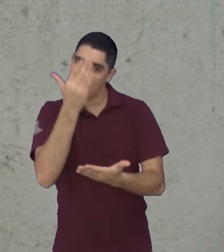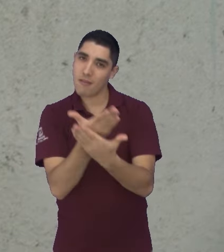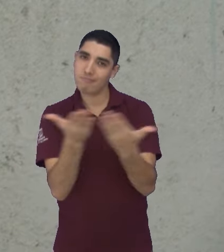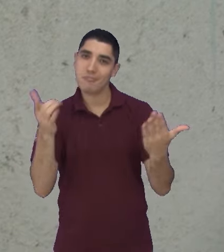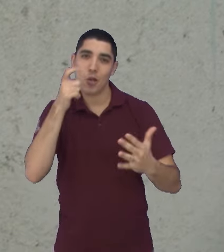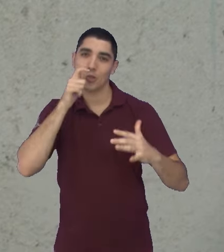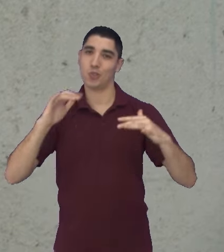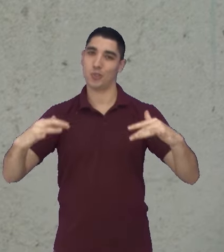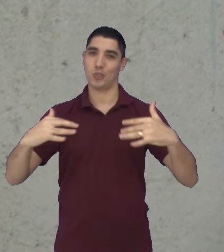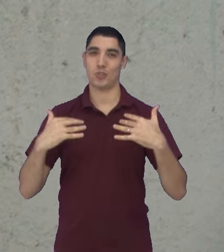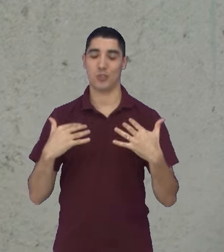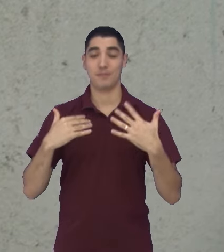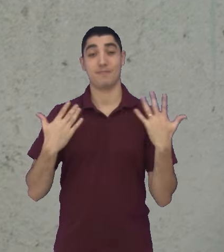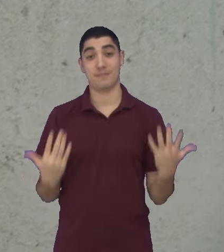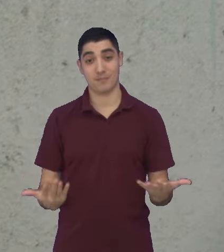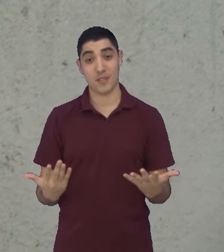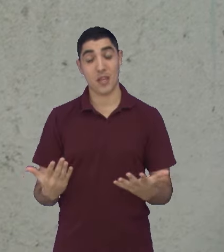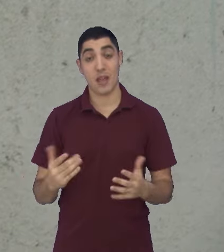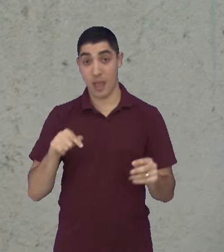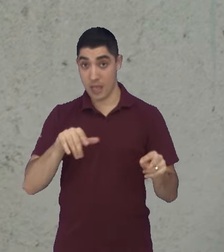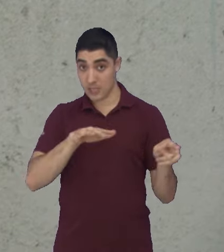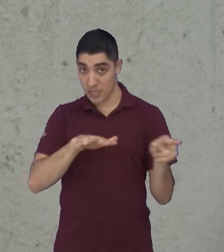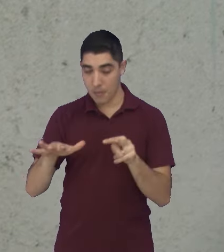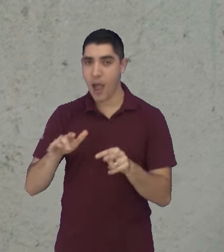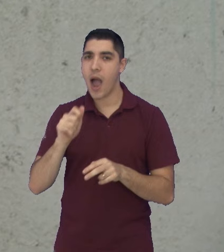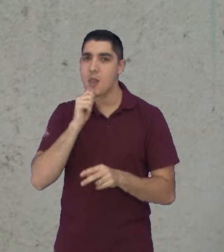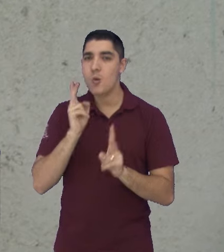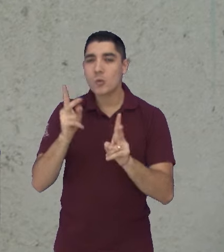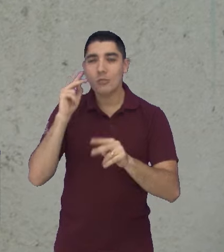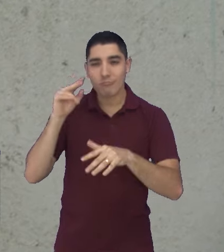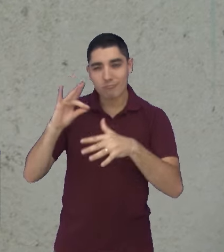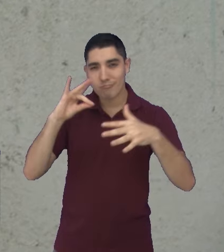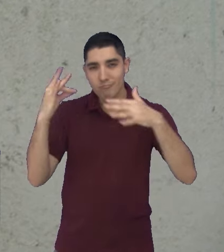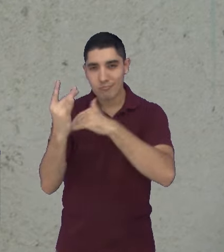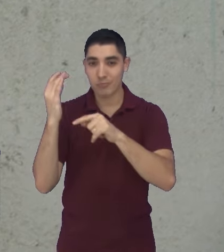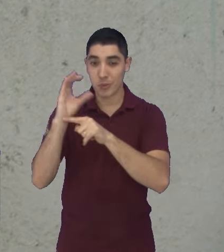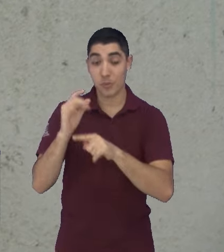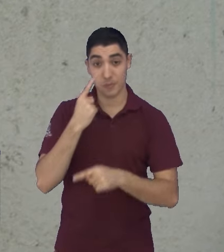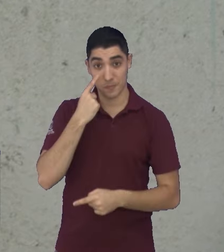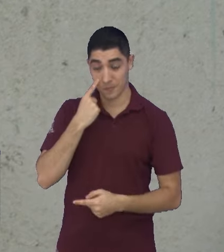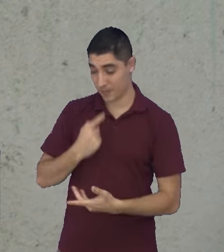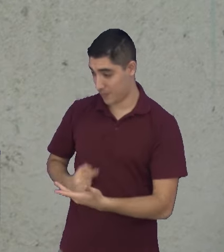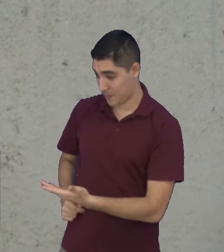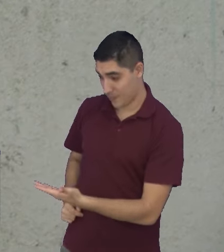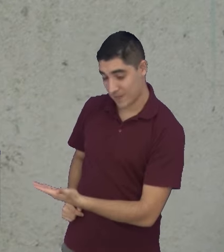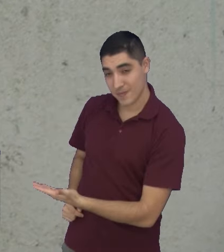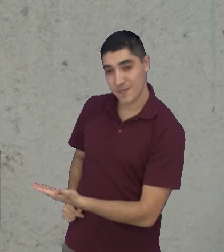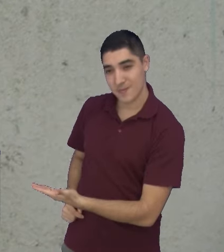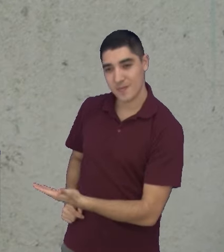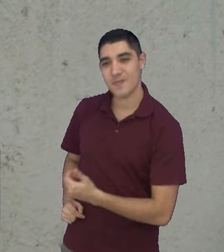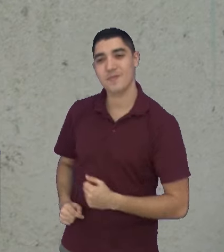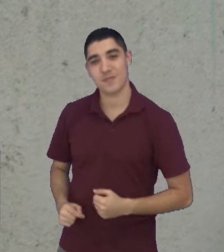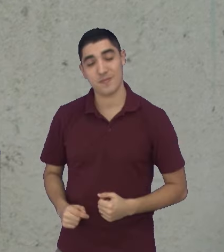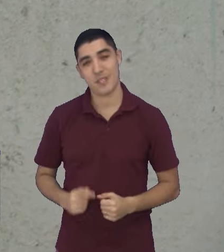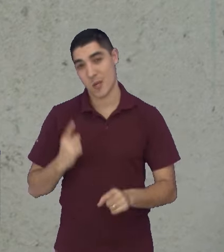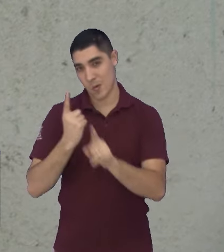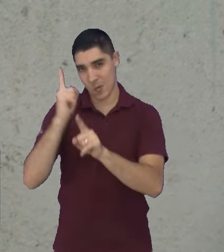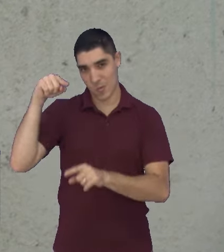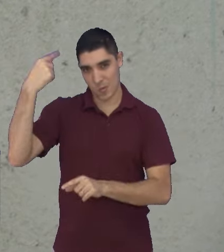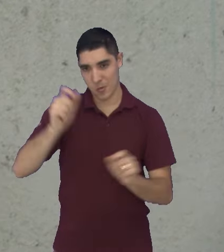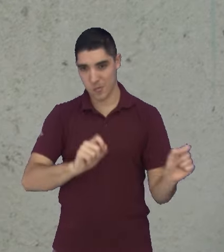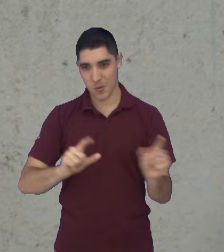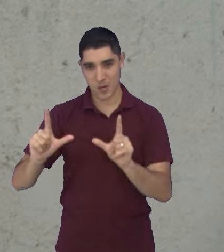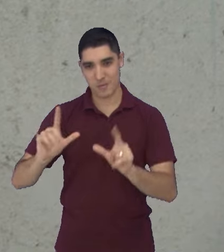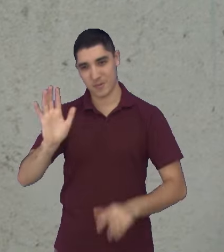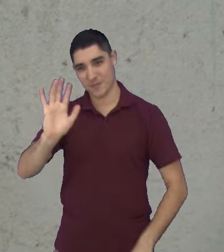companhia aqui, viu? Durante a semana, gente continua se vendo pelas redes sociais no arroba TV Câmara SJC. Até o próximo Estação